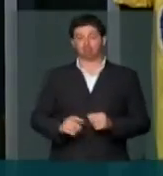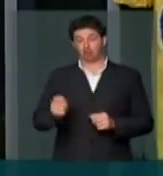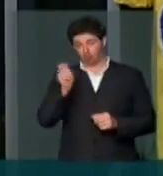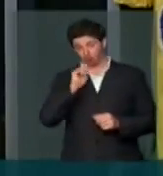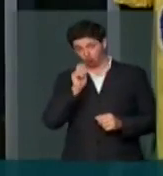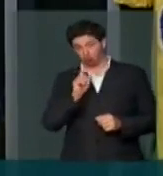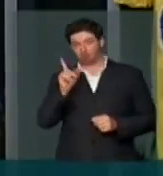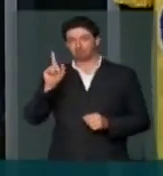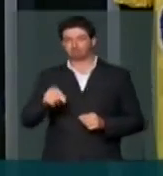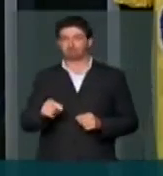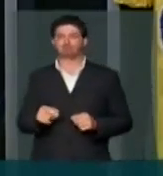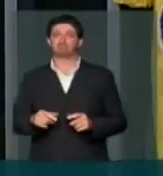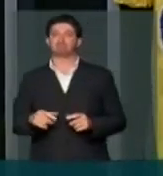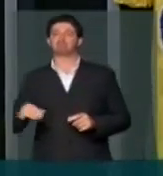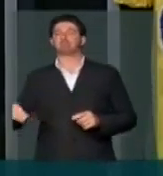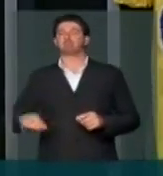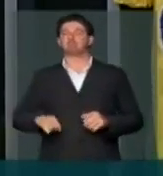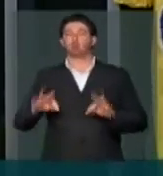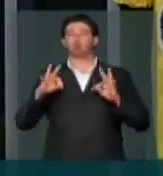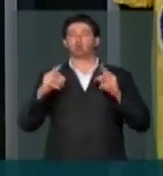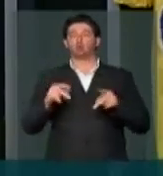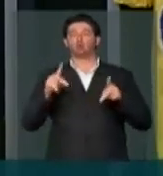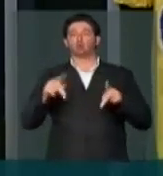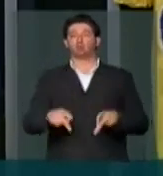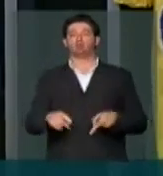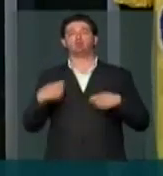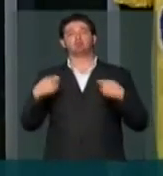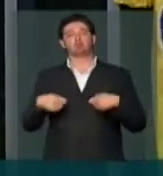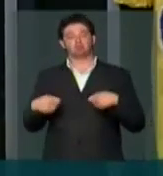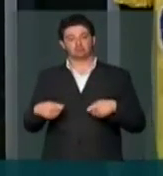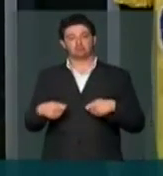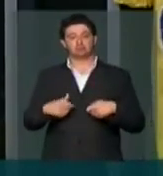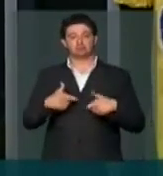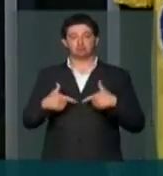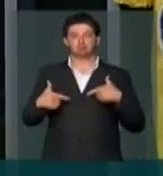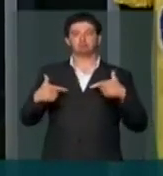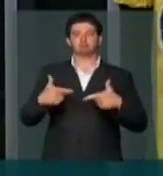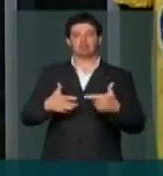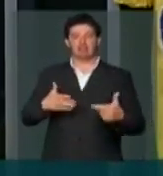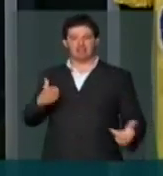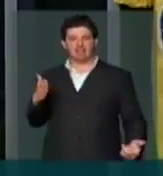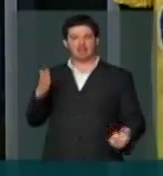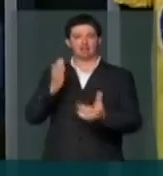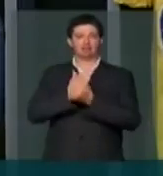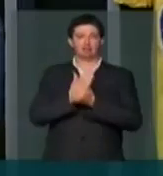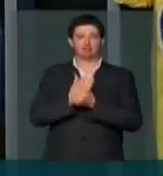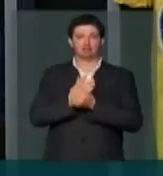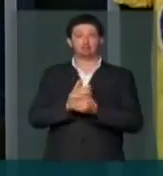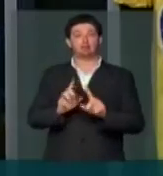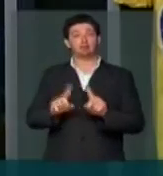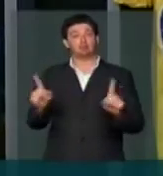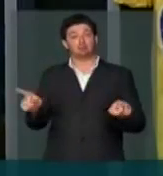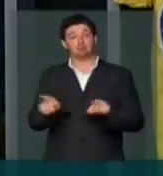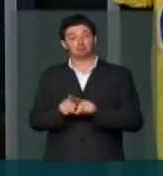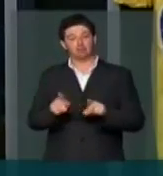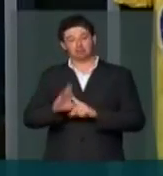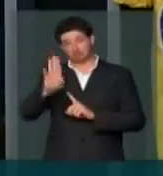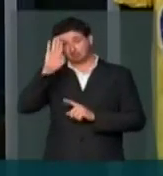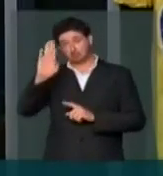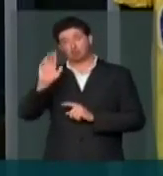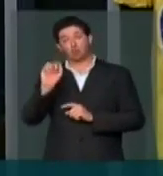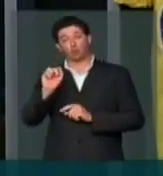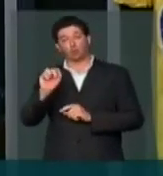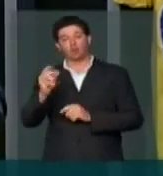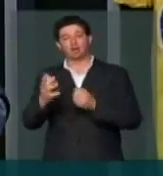droga, que é algo que aflige toda a população. Precisa das ações repressivas, naturalmente, mas precisa, sobretudo,